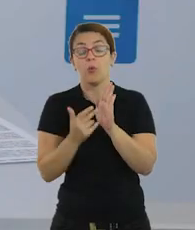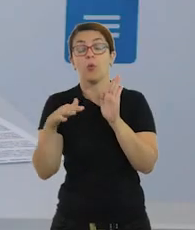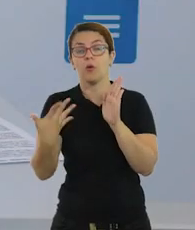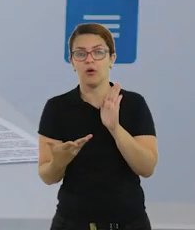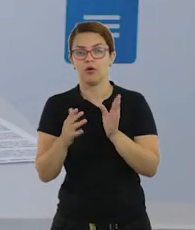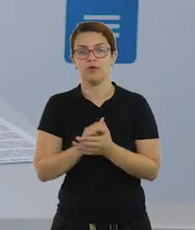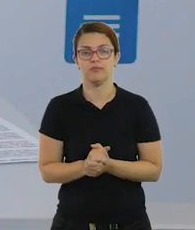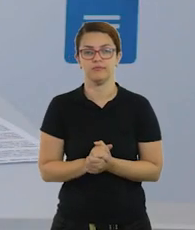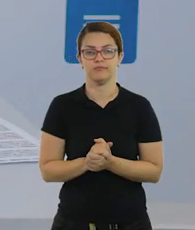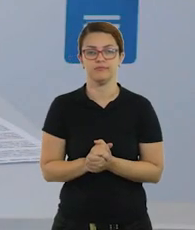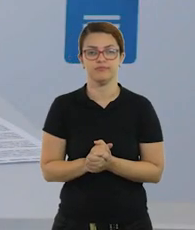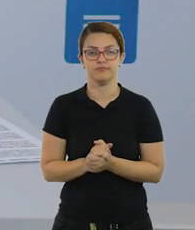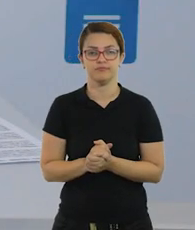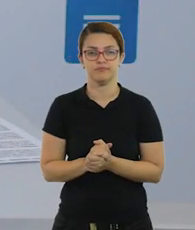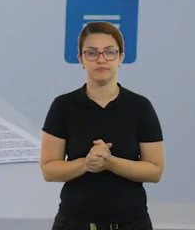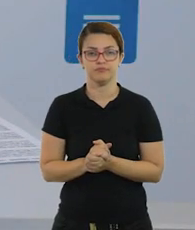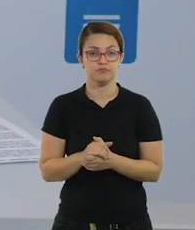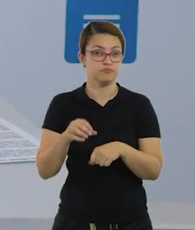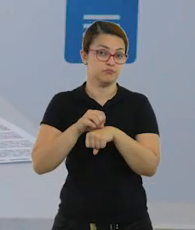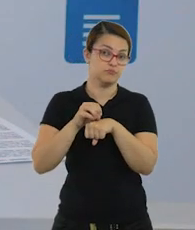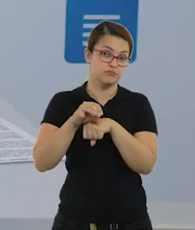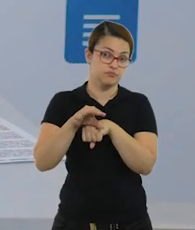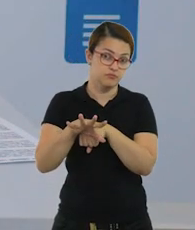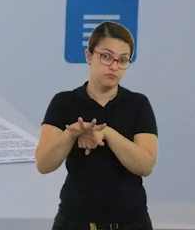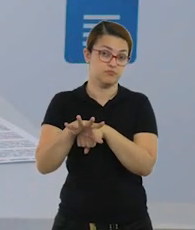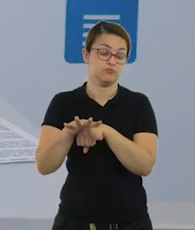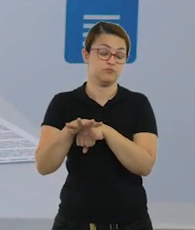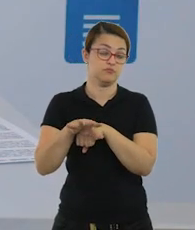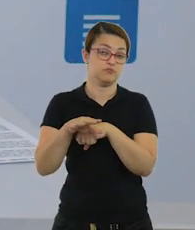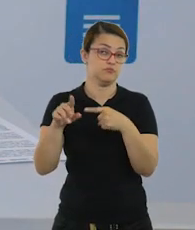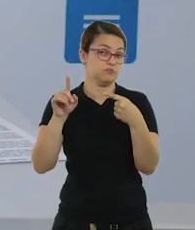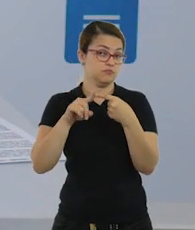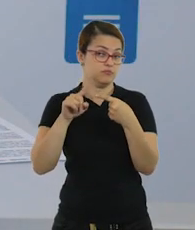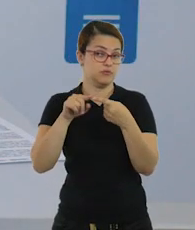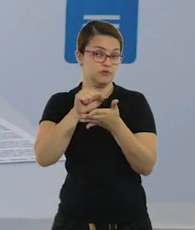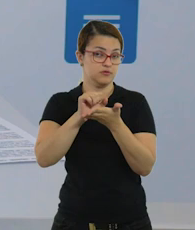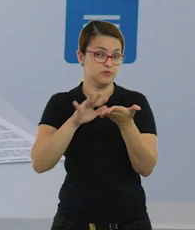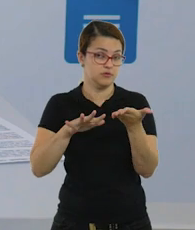Então, essa a finalização dessa sugestão de primeira atividade.